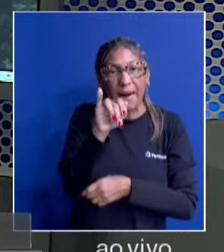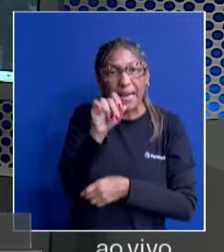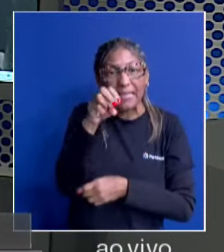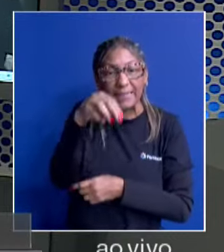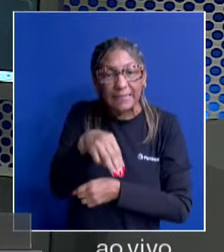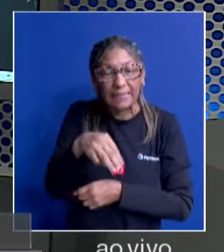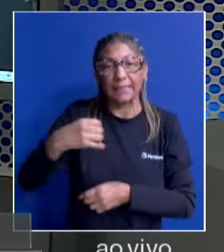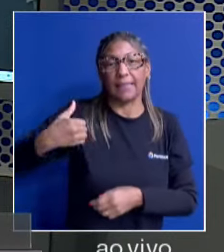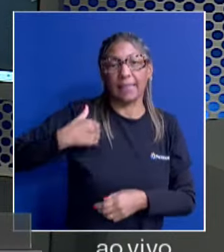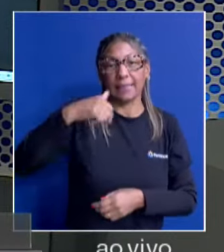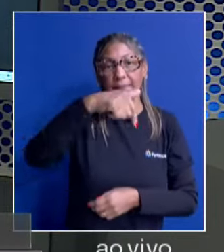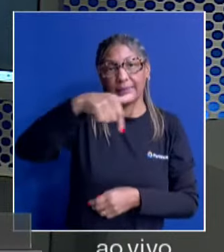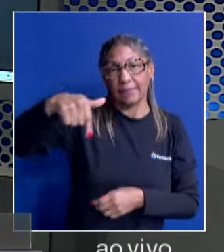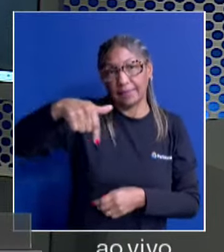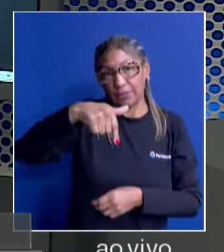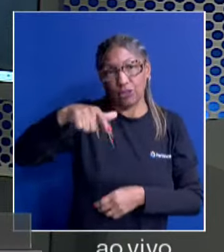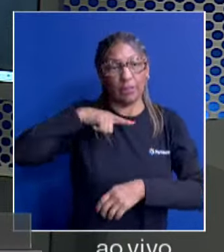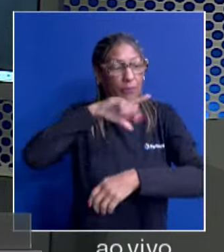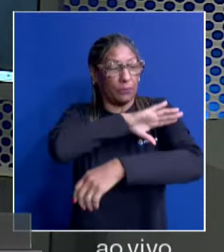77 anos.